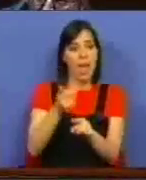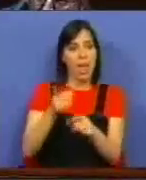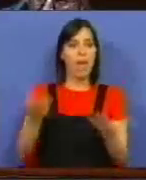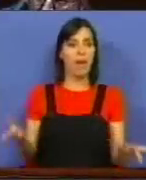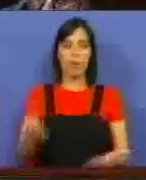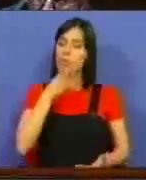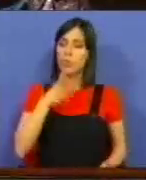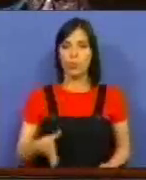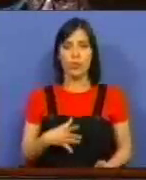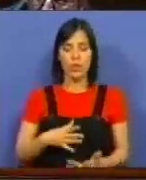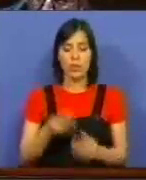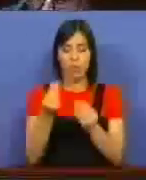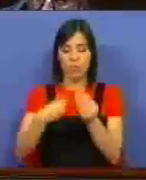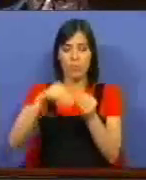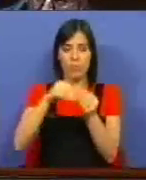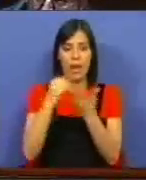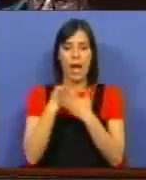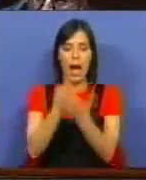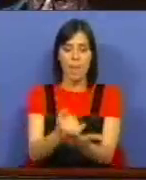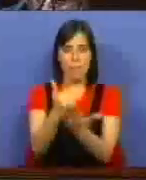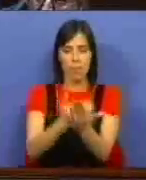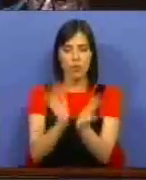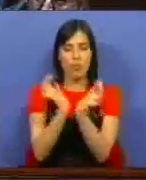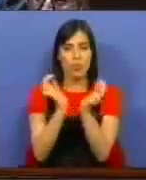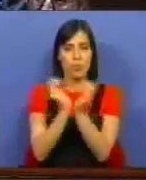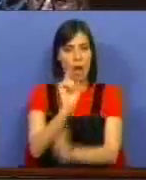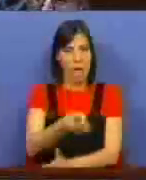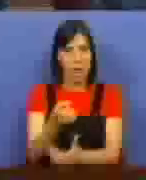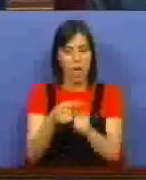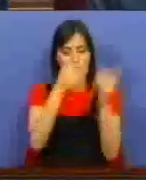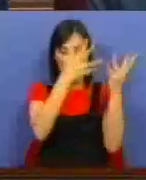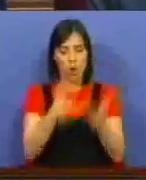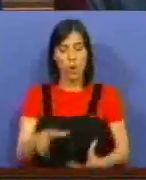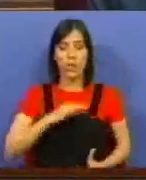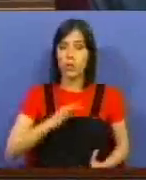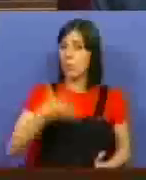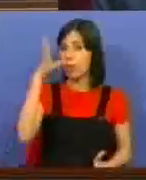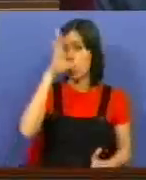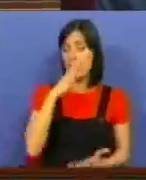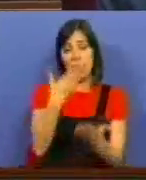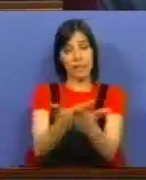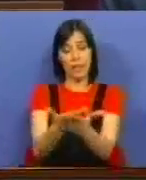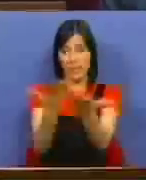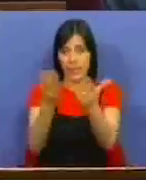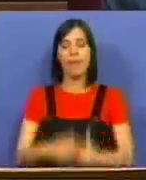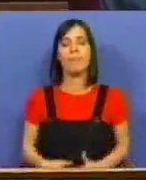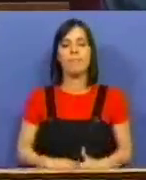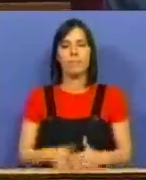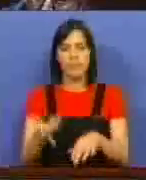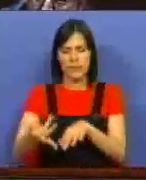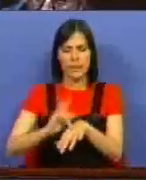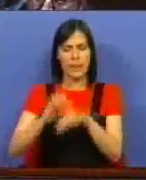exatamente o que lhes disse, é o indexante de apoios sociais, é fazer a conta, Sr. Primeiro-Ministro, aí está ela. E é